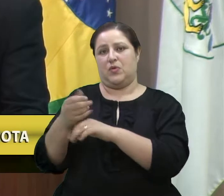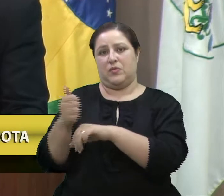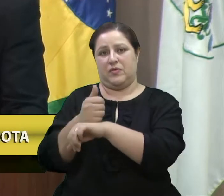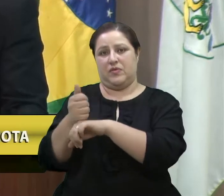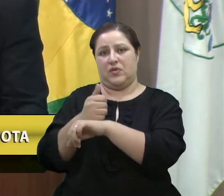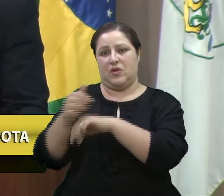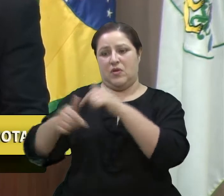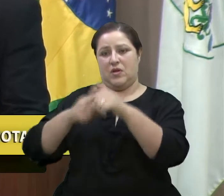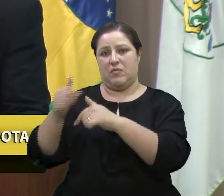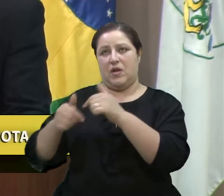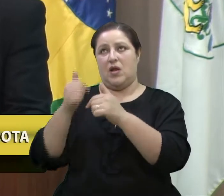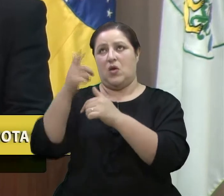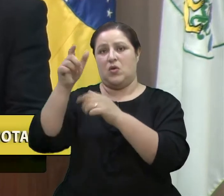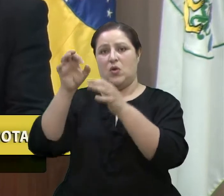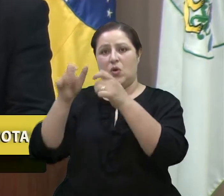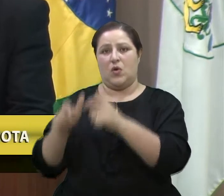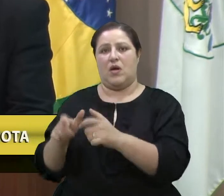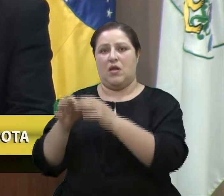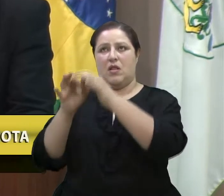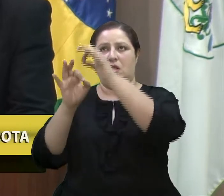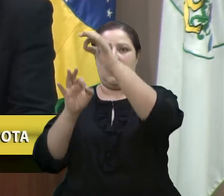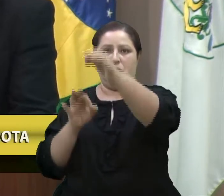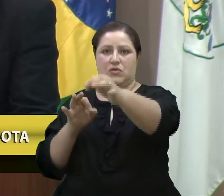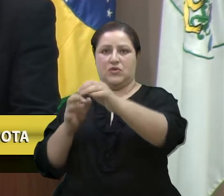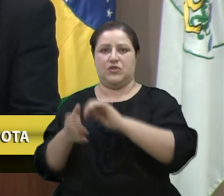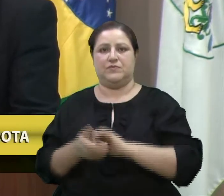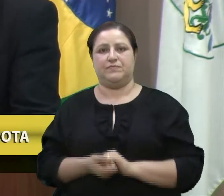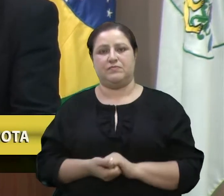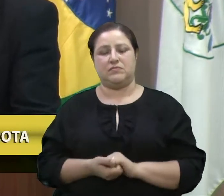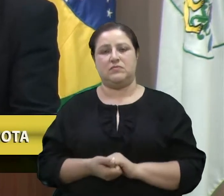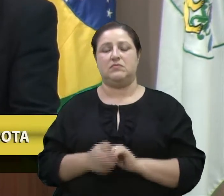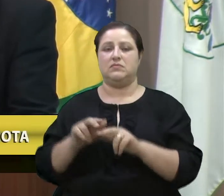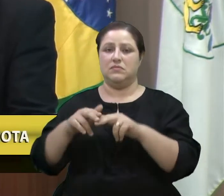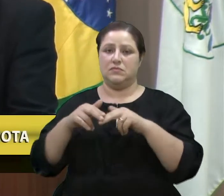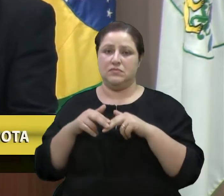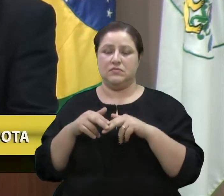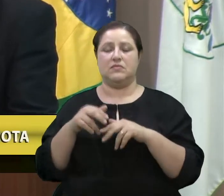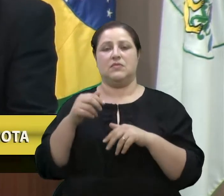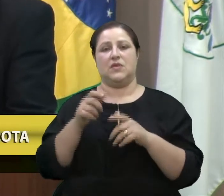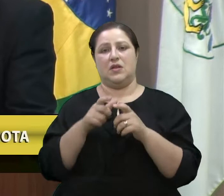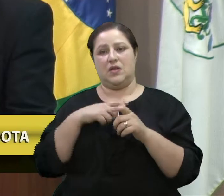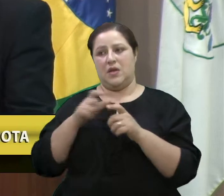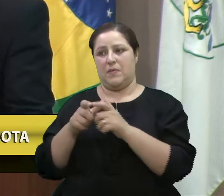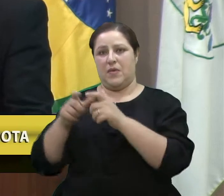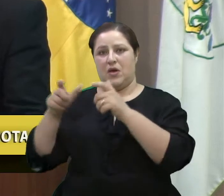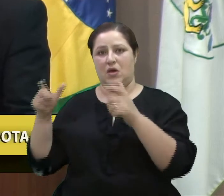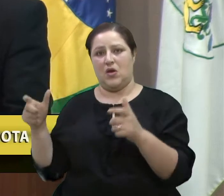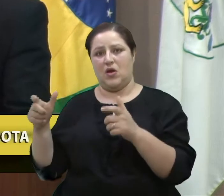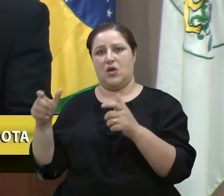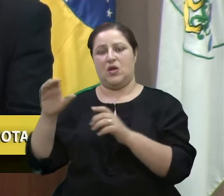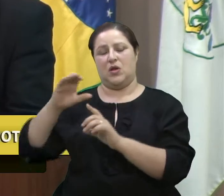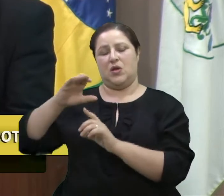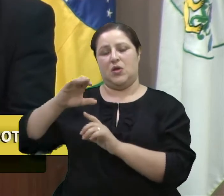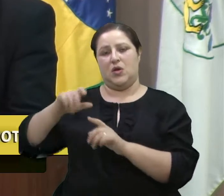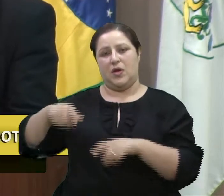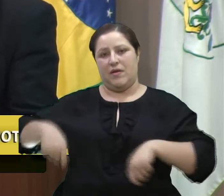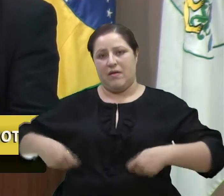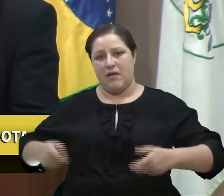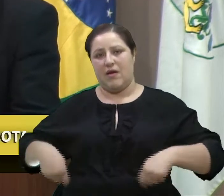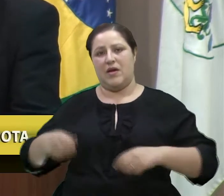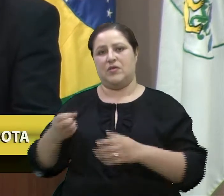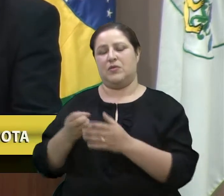normalmente distantes. Com isso, aumenta-se o custo de produção influenciando a